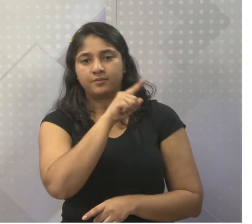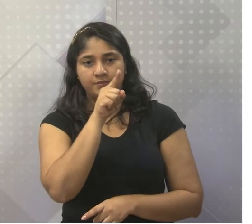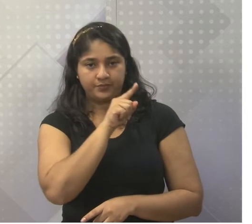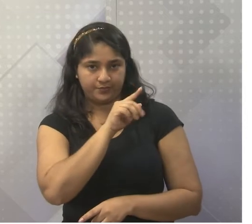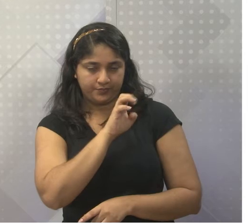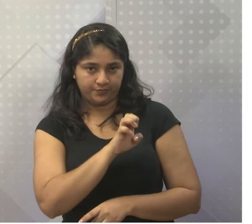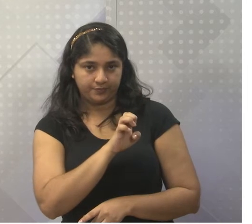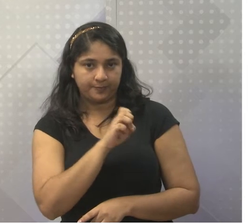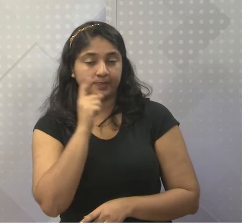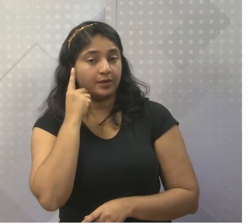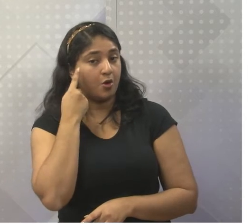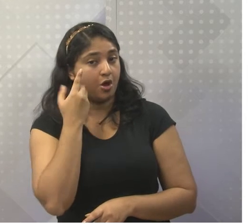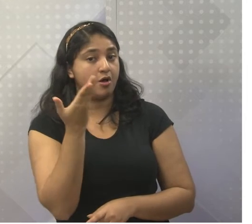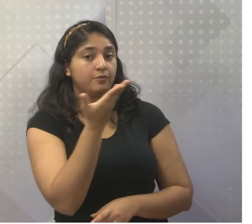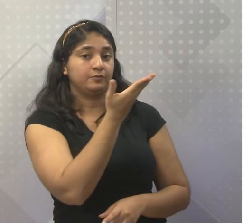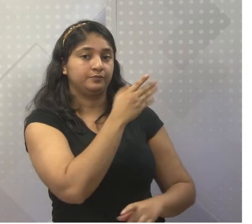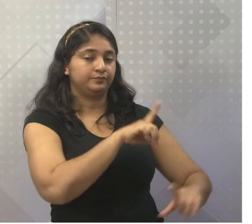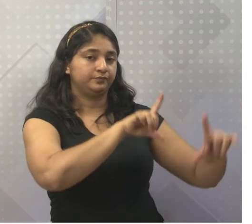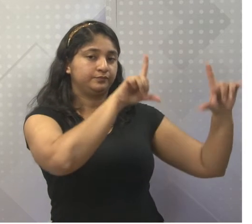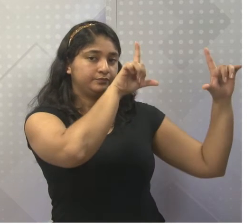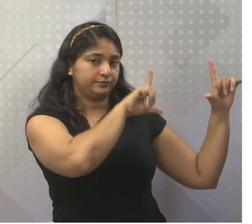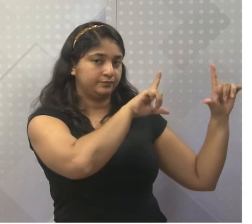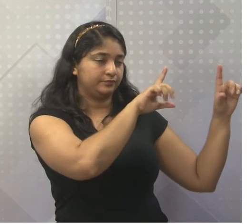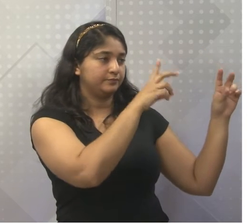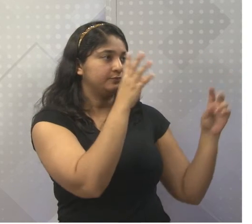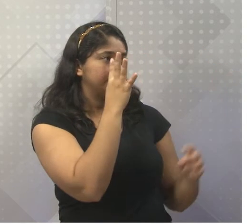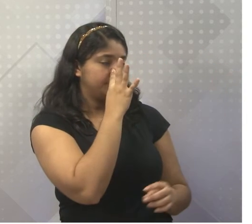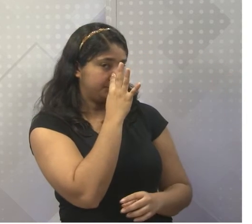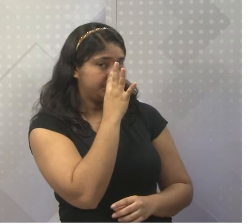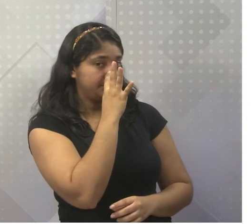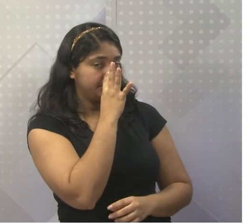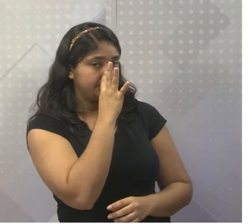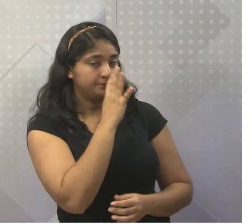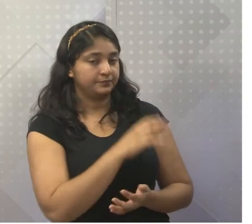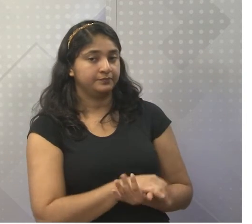E aí tem um exemplo de esculturas que vocês vão observar.